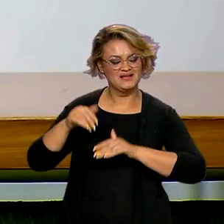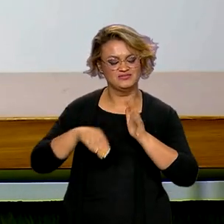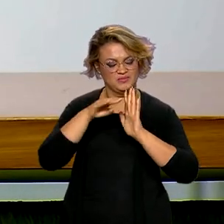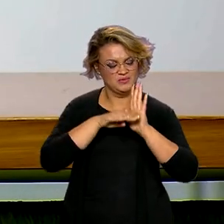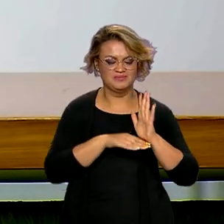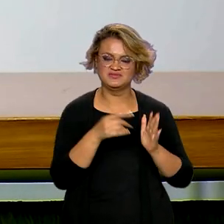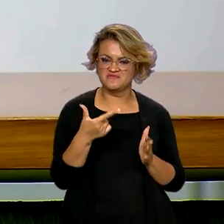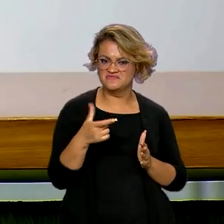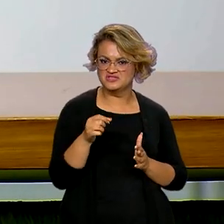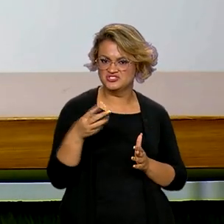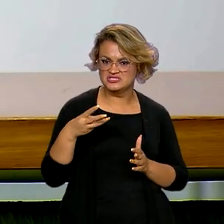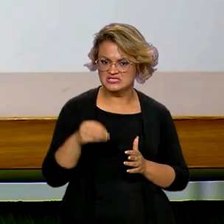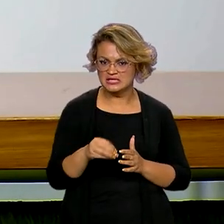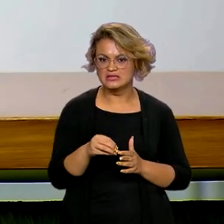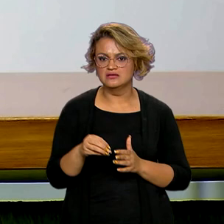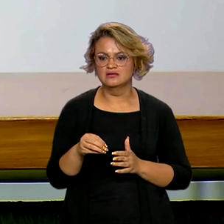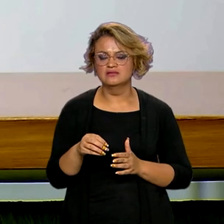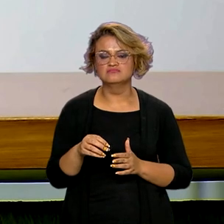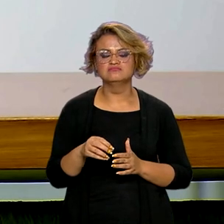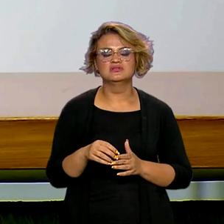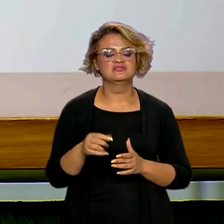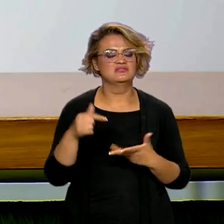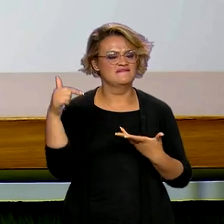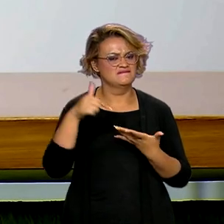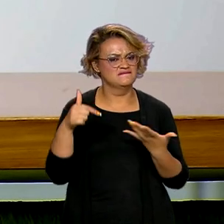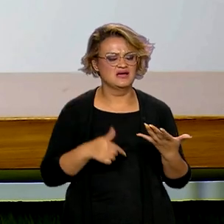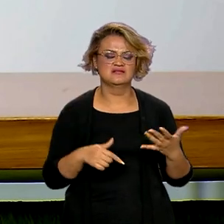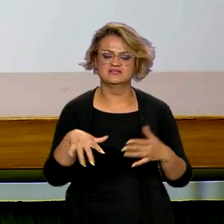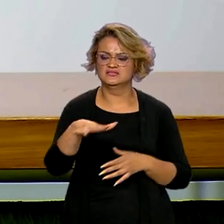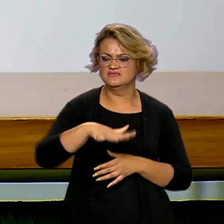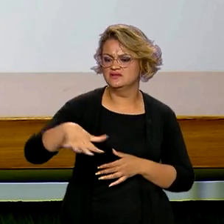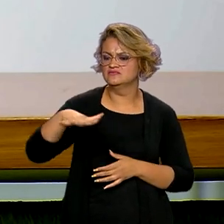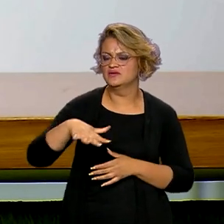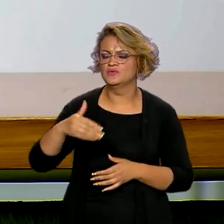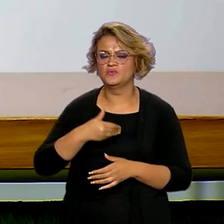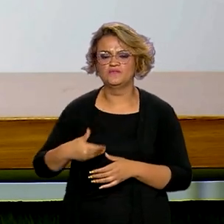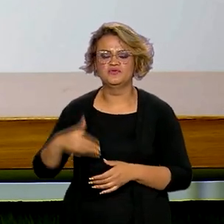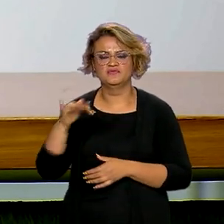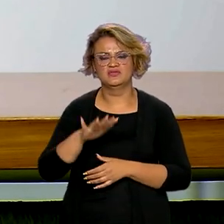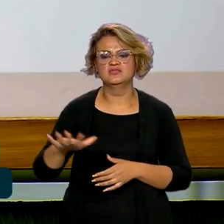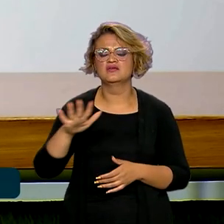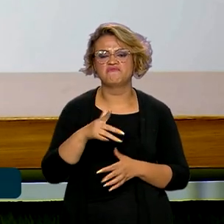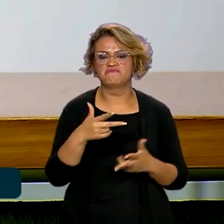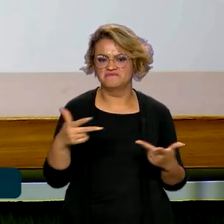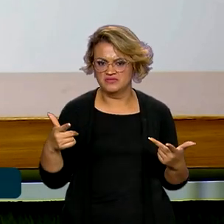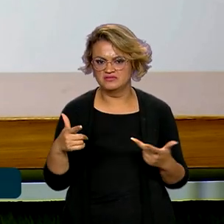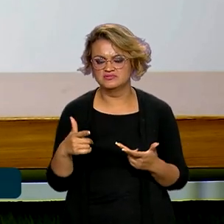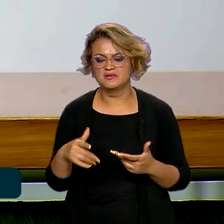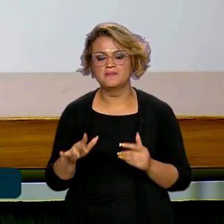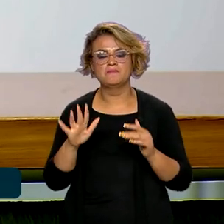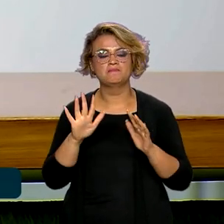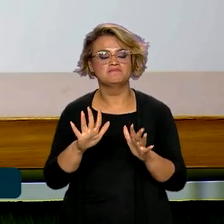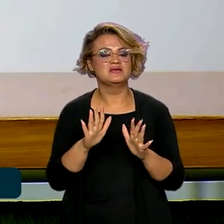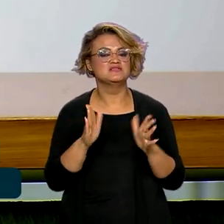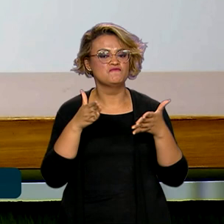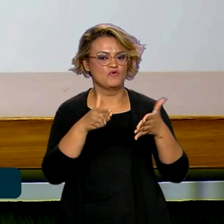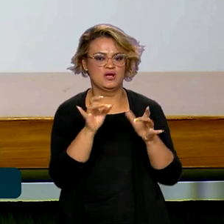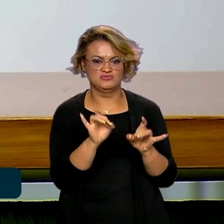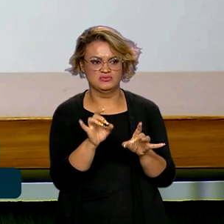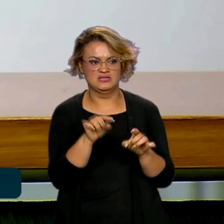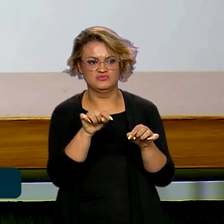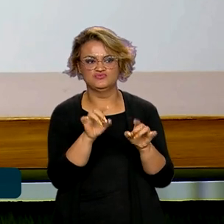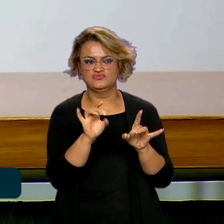2030 é levada a cabo pelas mais variadas esferas do governo federal brasileiro, mas não se limita a ele.